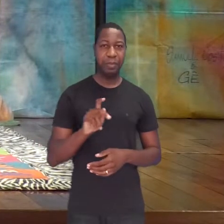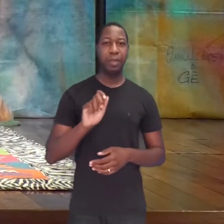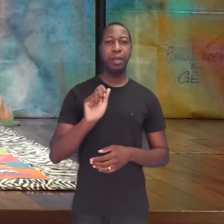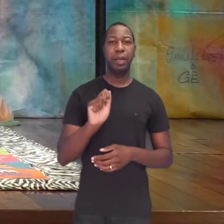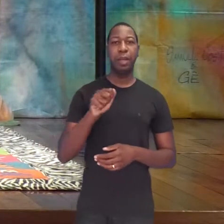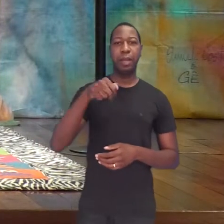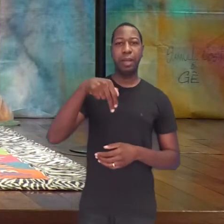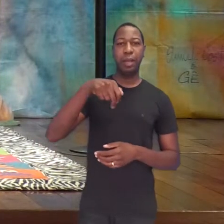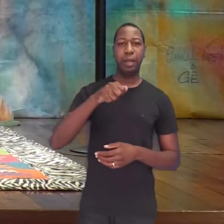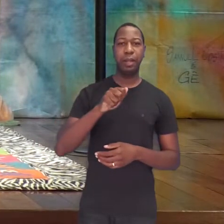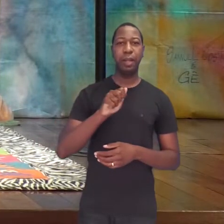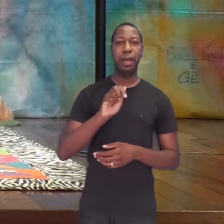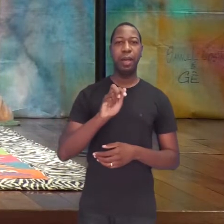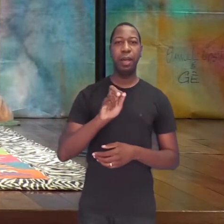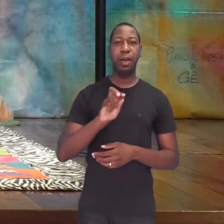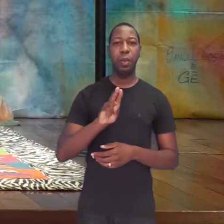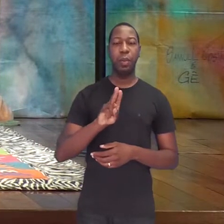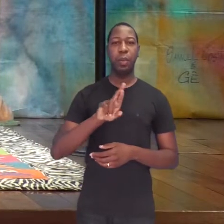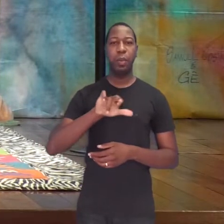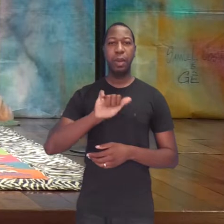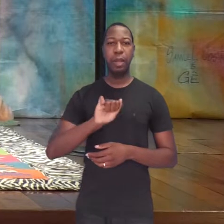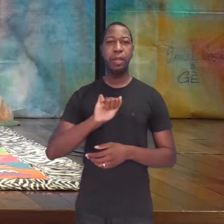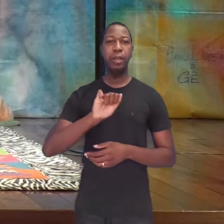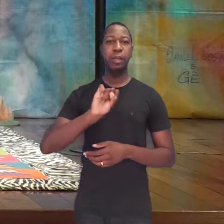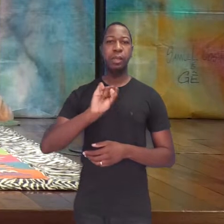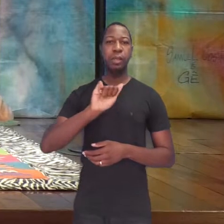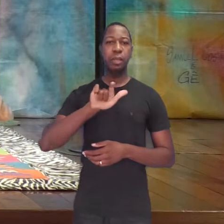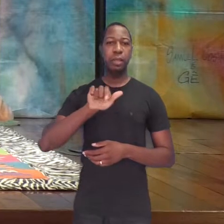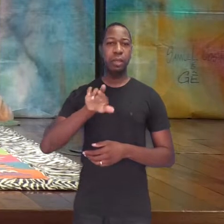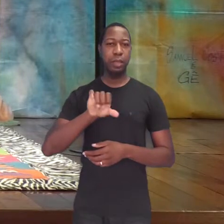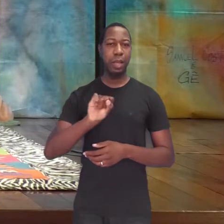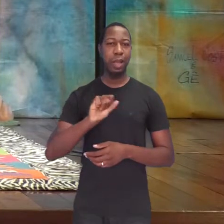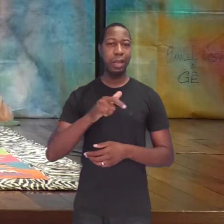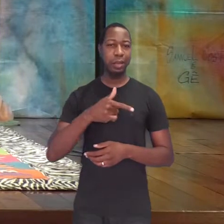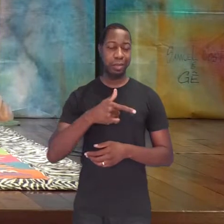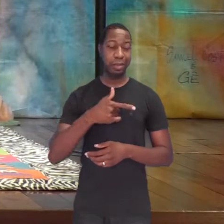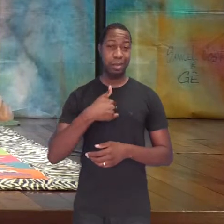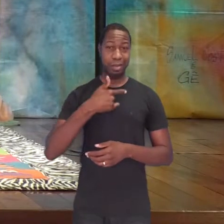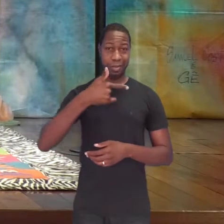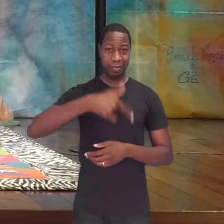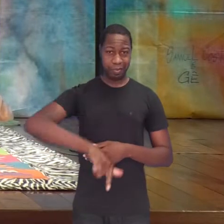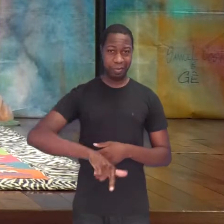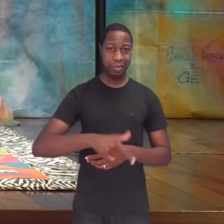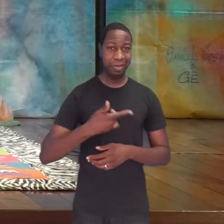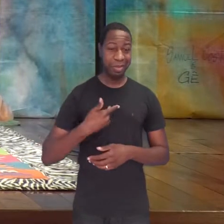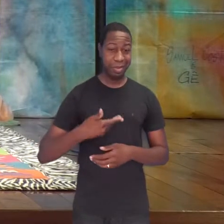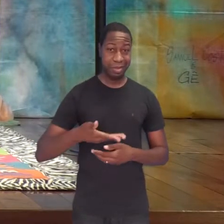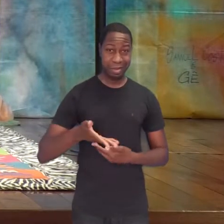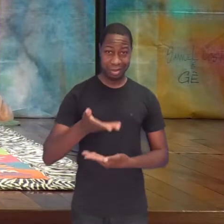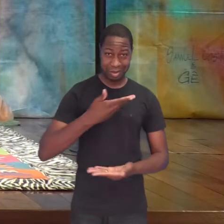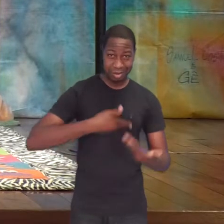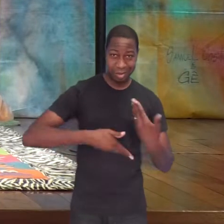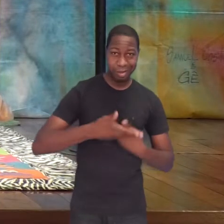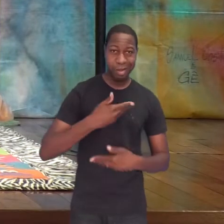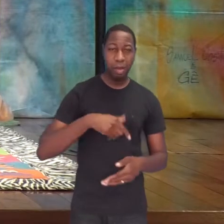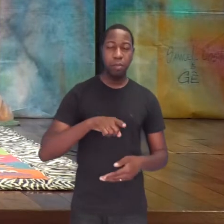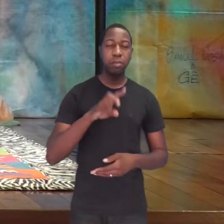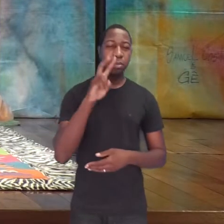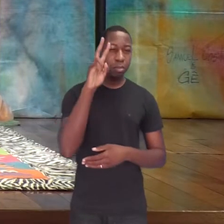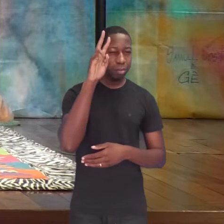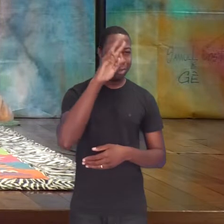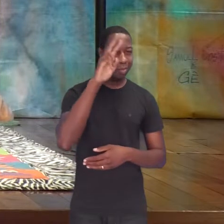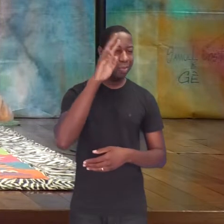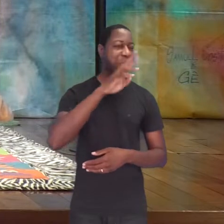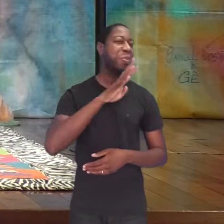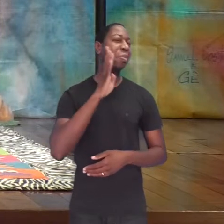Salles, do Montanha de Histórias, e eu estou aqui mais uma vez para compartilhar com vocês uma história bem